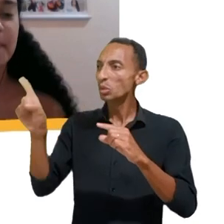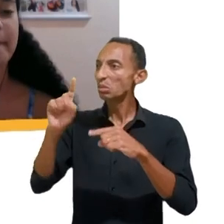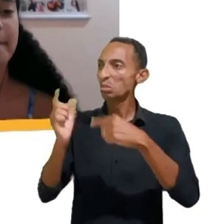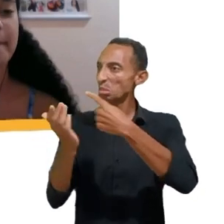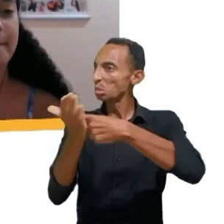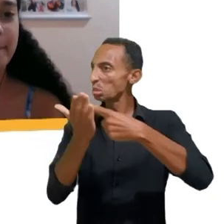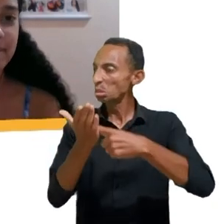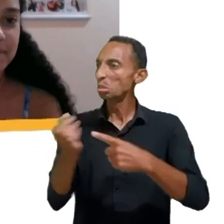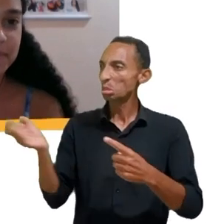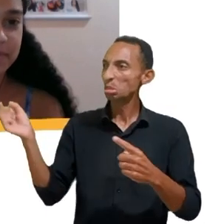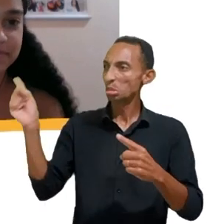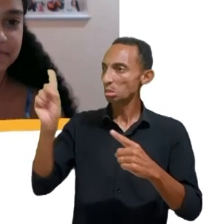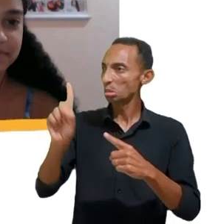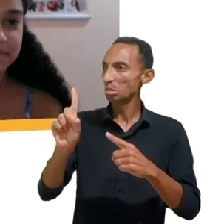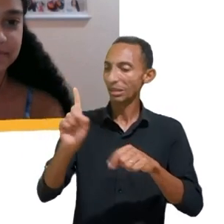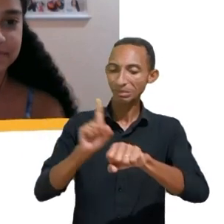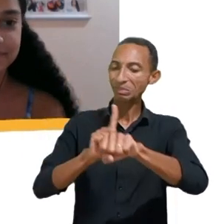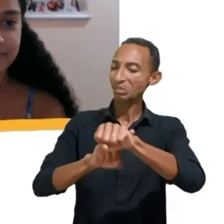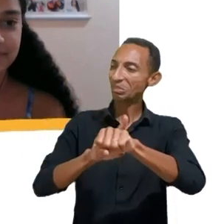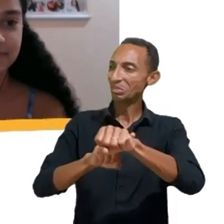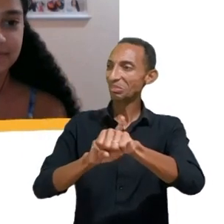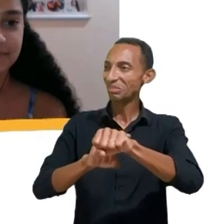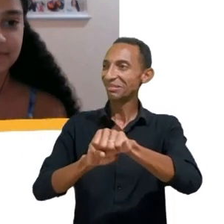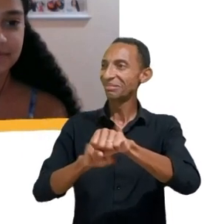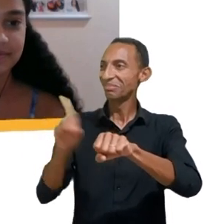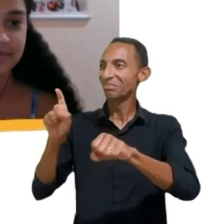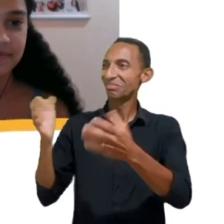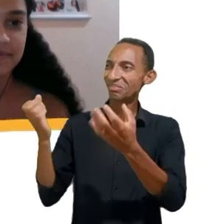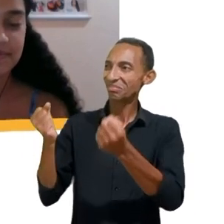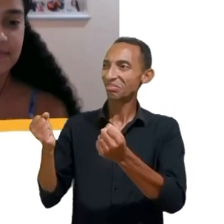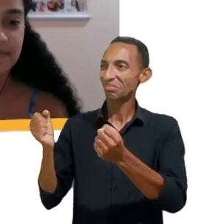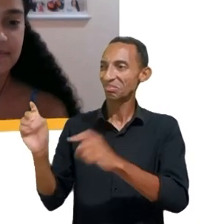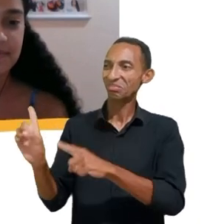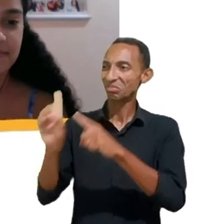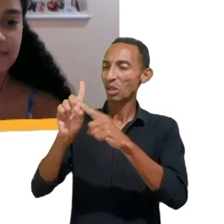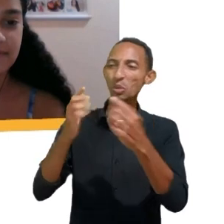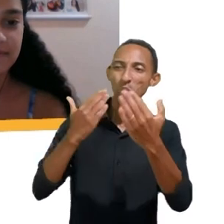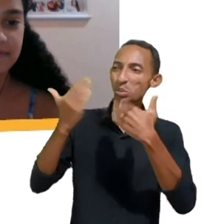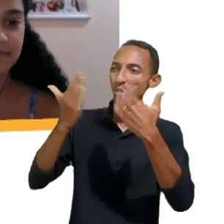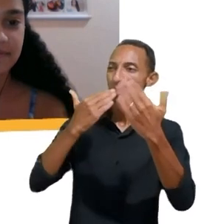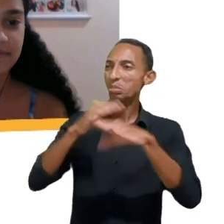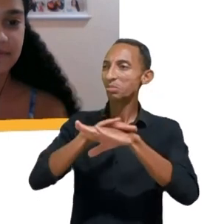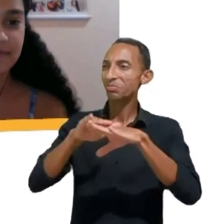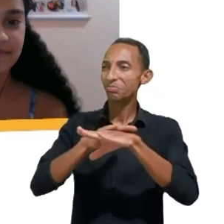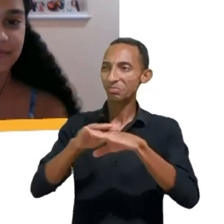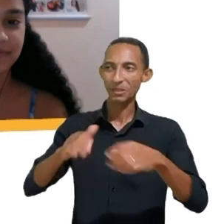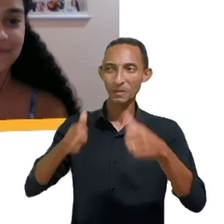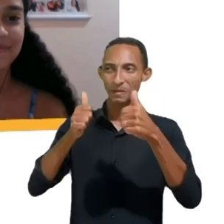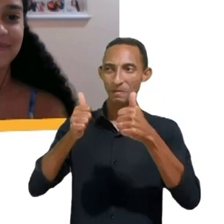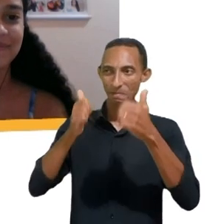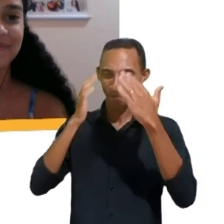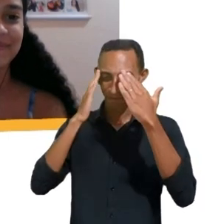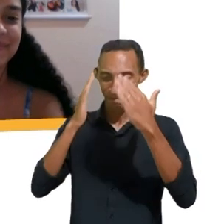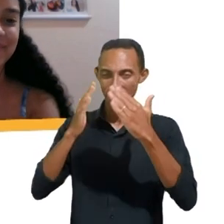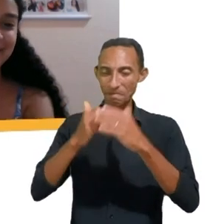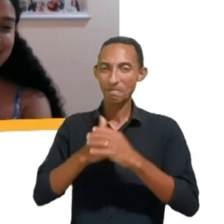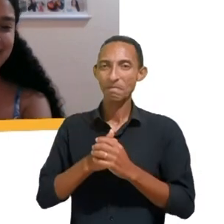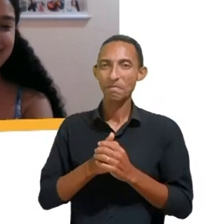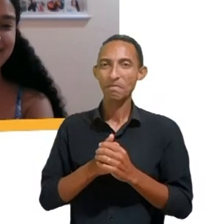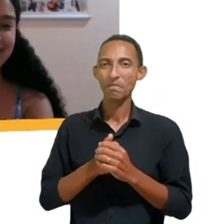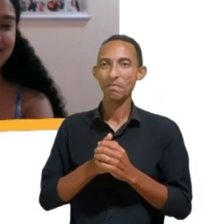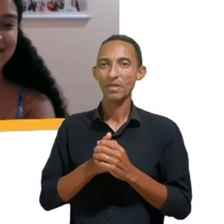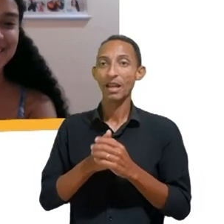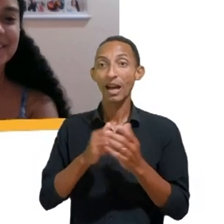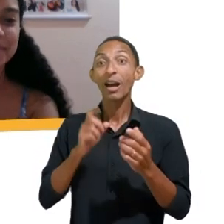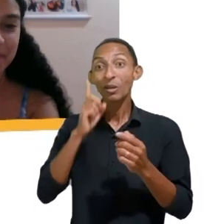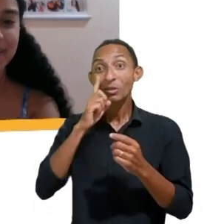tempinho aí na vida de vocês para trazer essas reflexões e conversar um pouquinho com a gente vou fazer uma ordem inversa agora vou começar com a Maria Clara pode ser Maria Clara